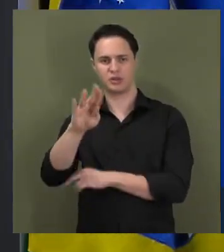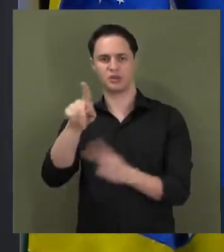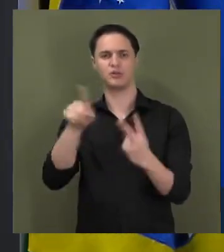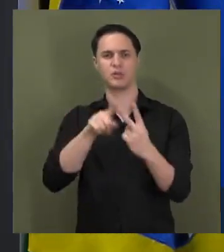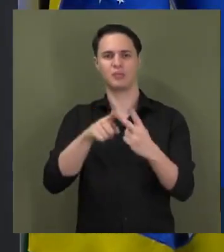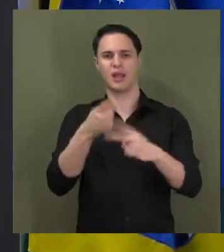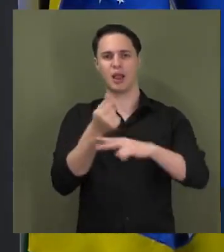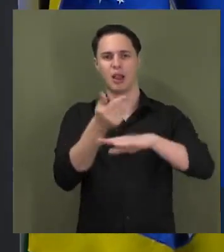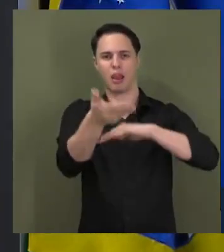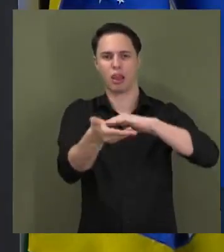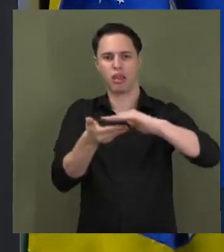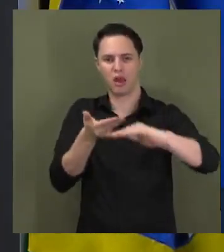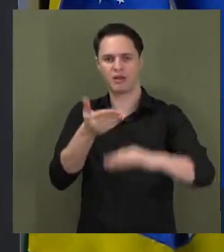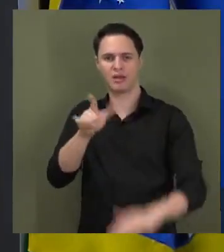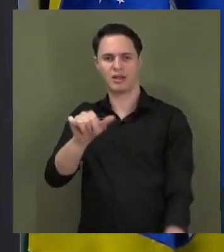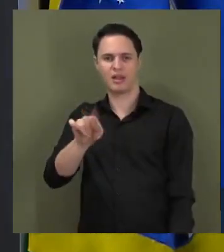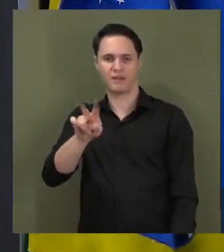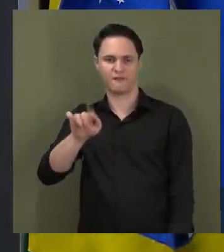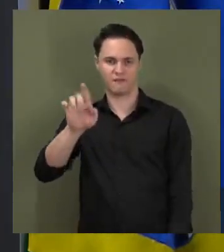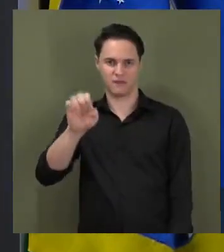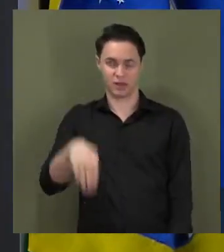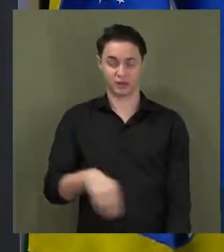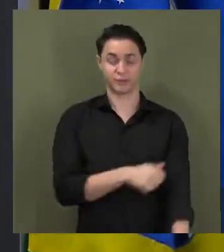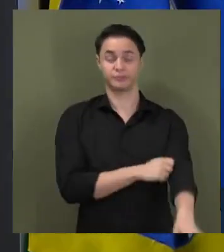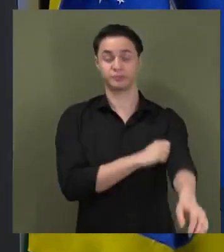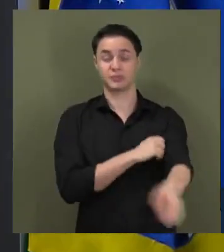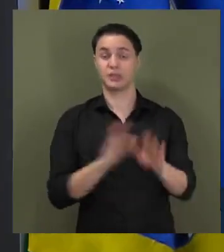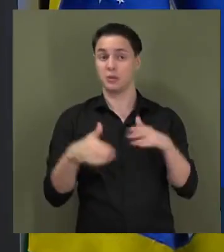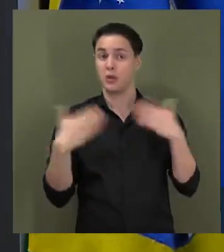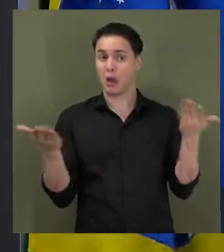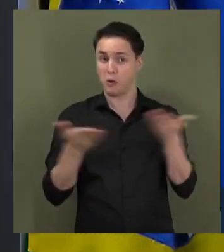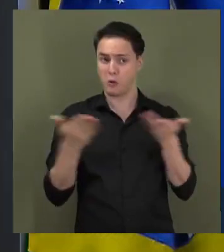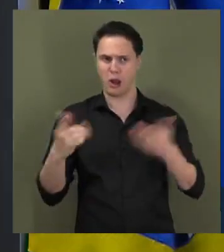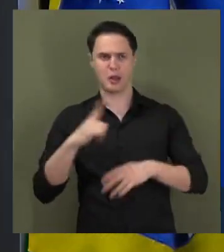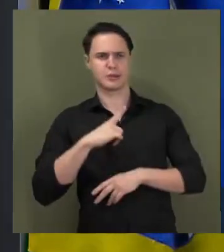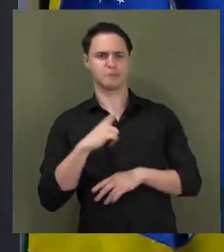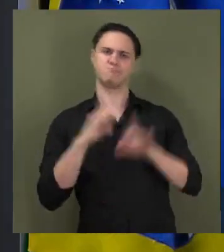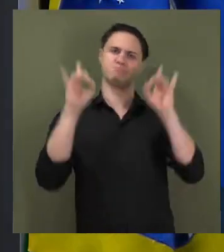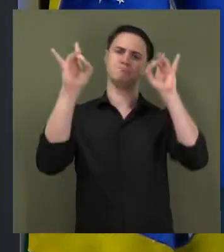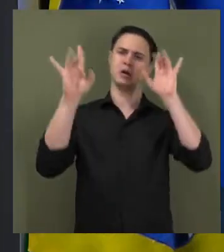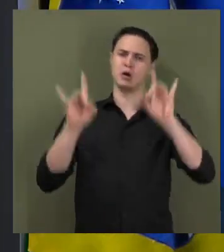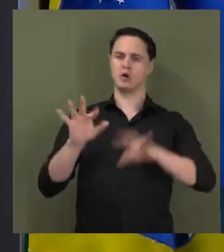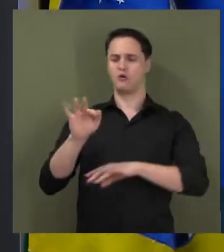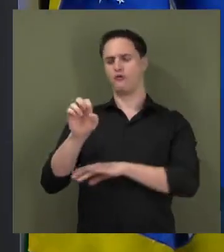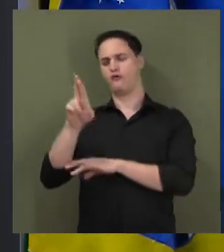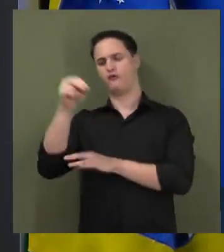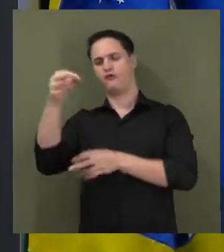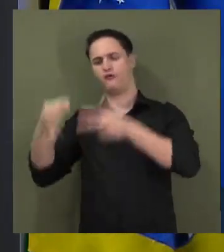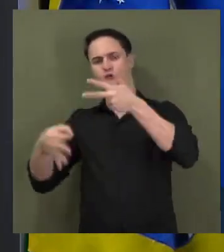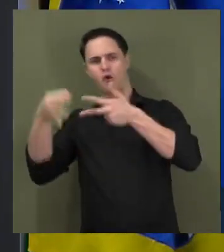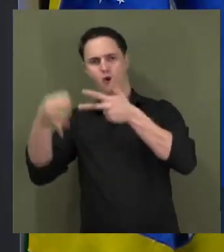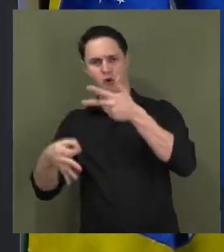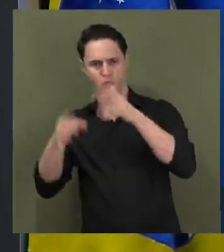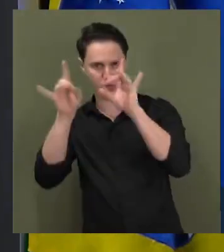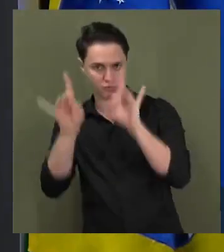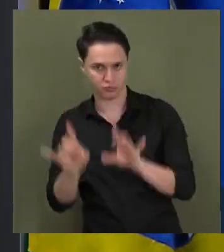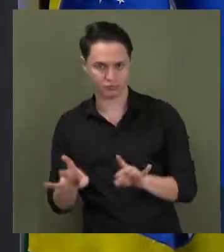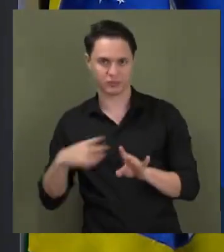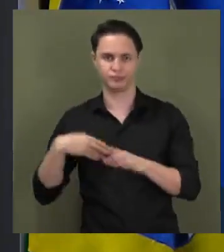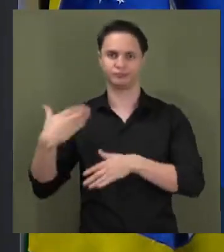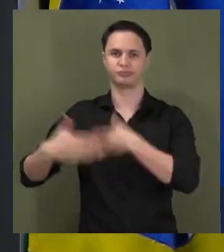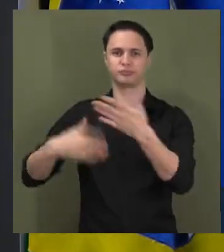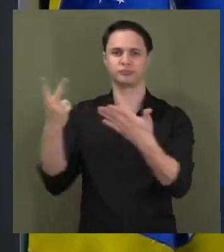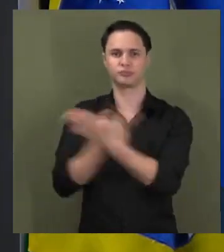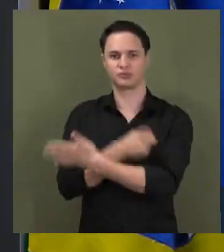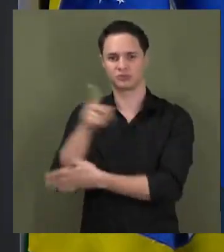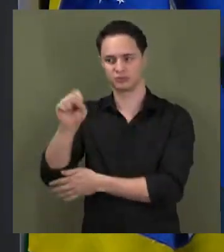Agora, em função do famigerado foro privilegiado, esse processo que vinha avançando no STJ